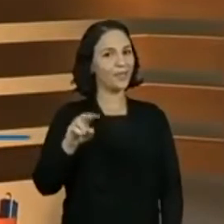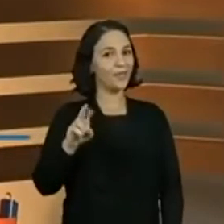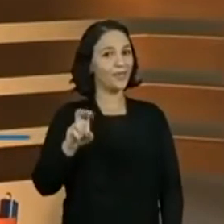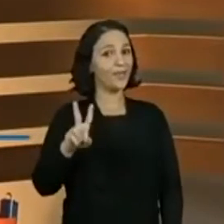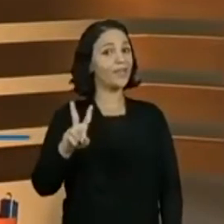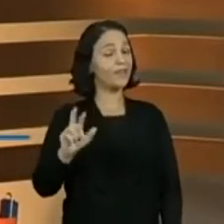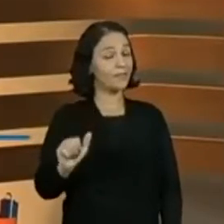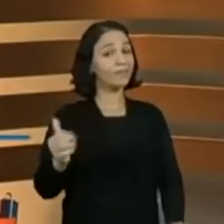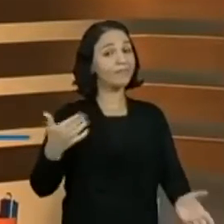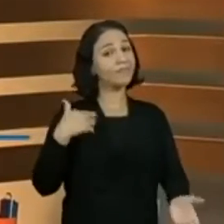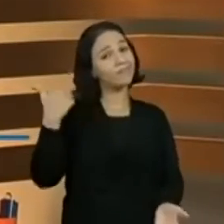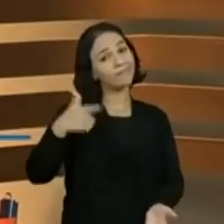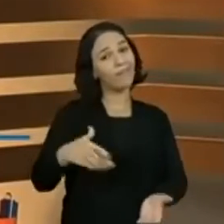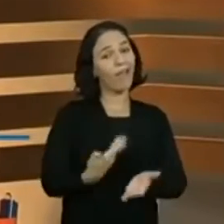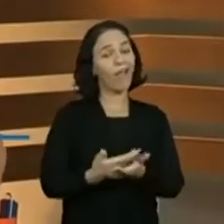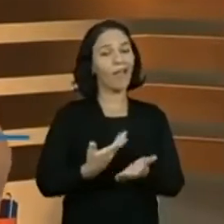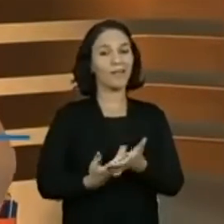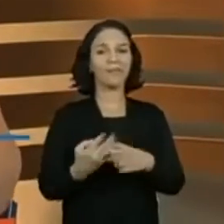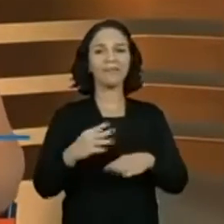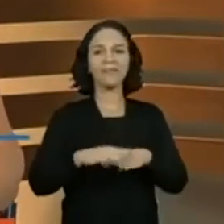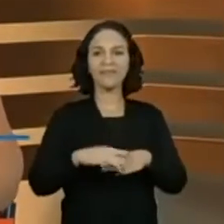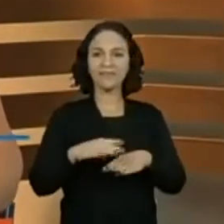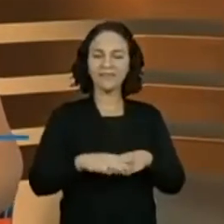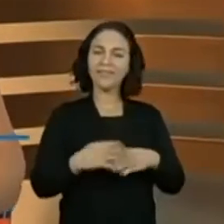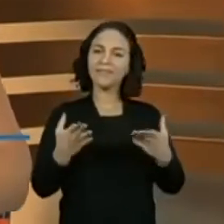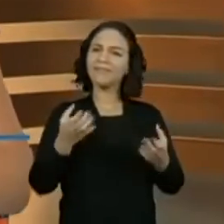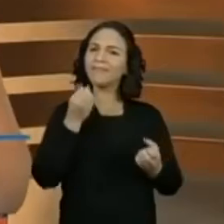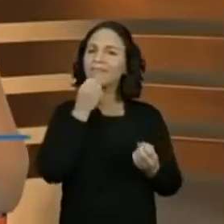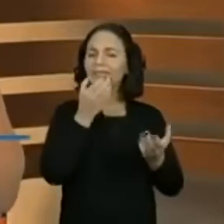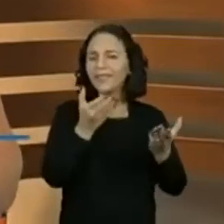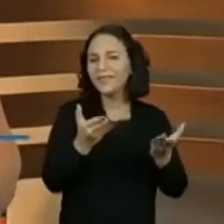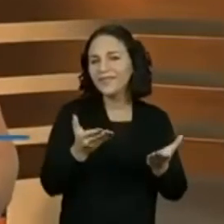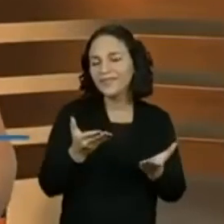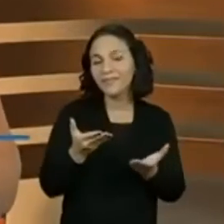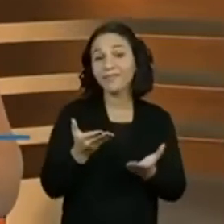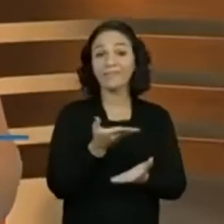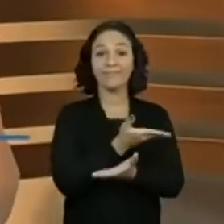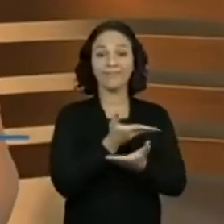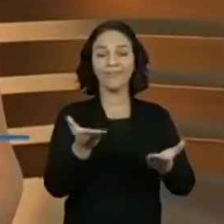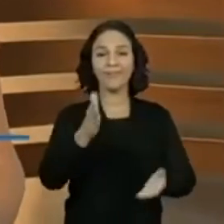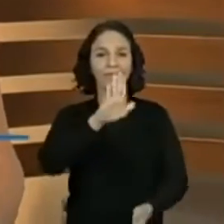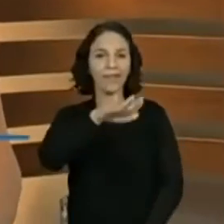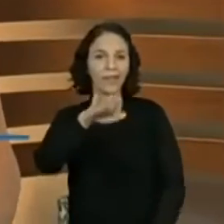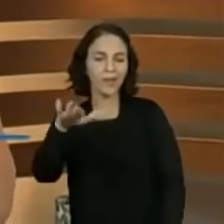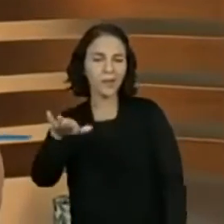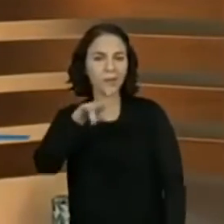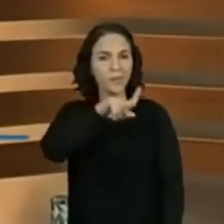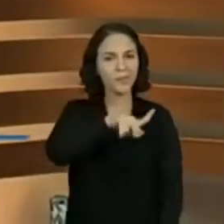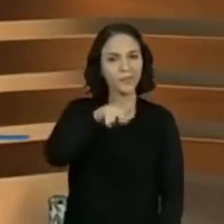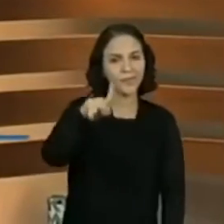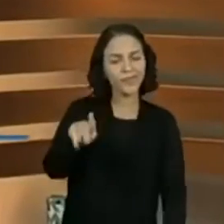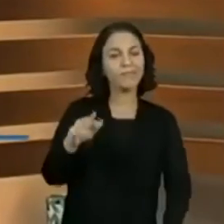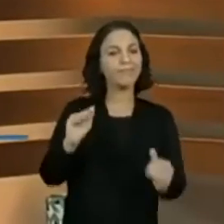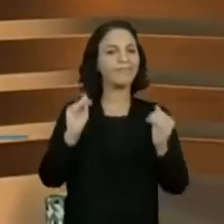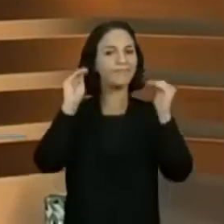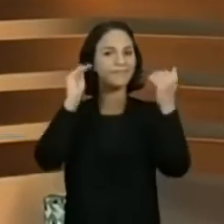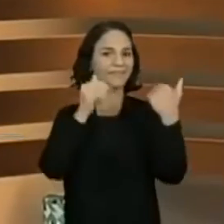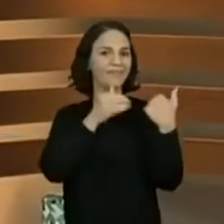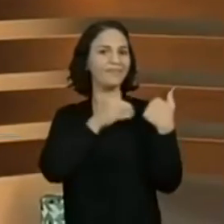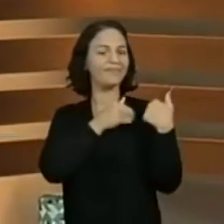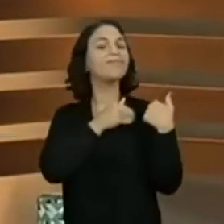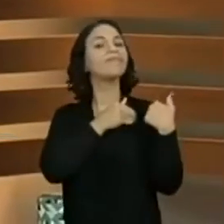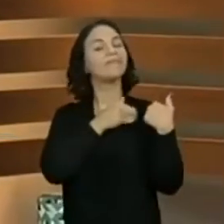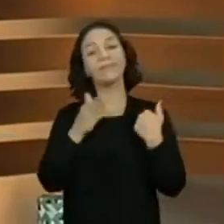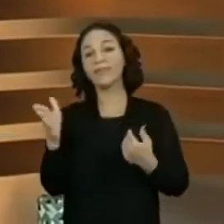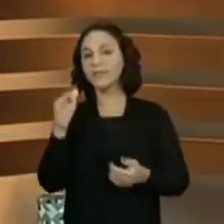para mais uma aula de matemática. Sejam todos muito bem-vindos, estudantes, professores, responsáveis, vamos dar